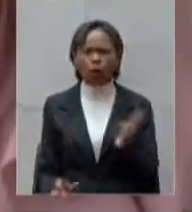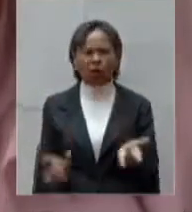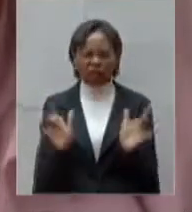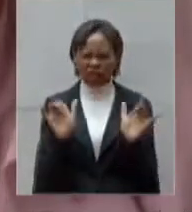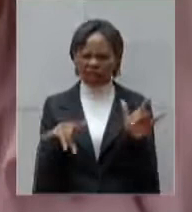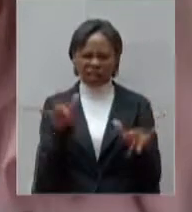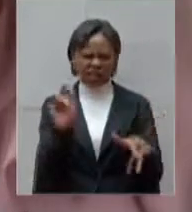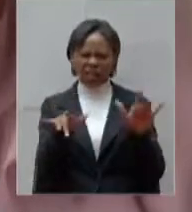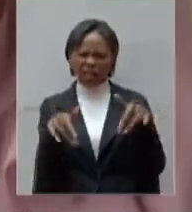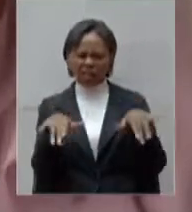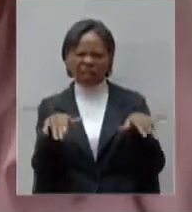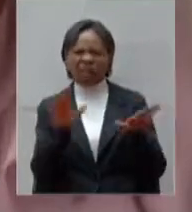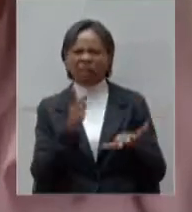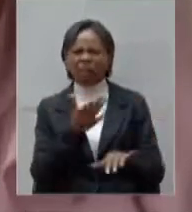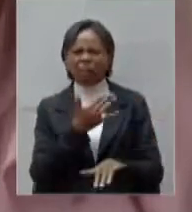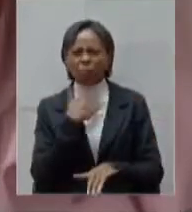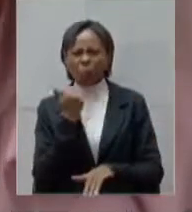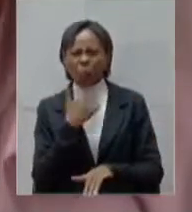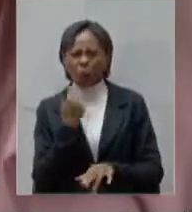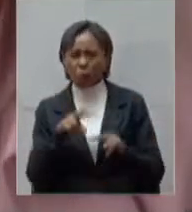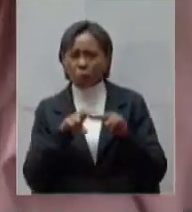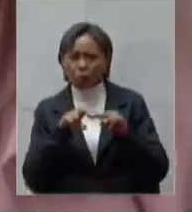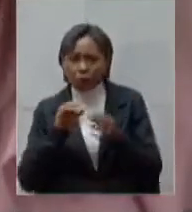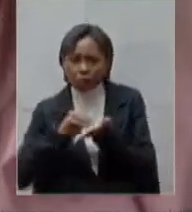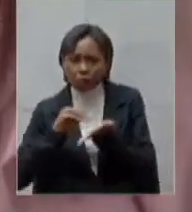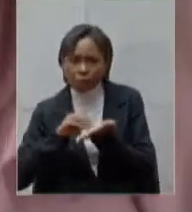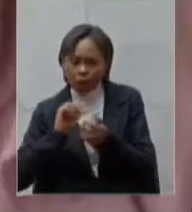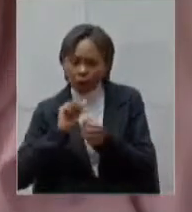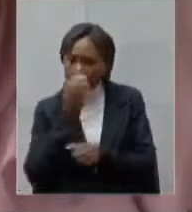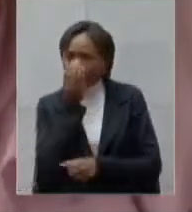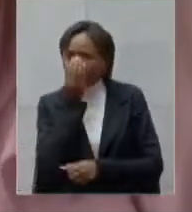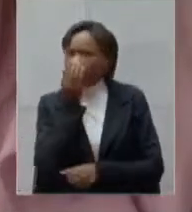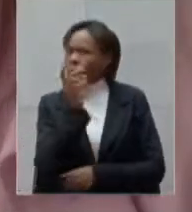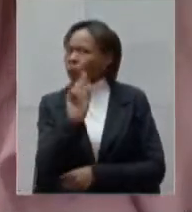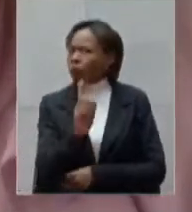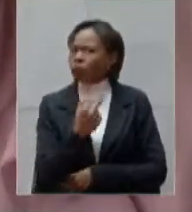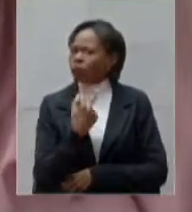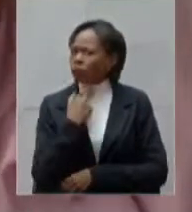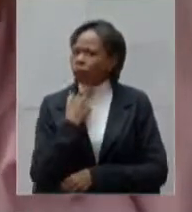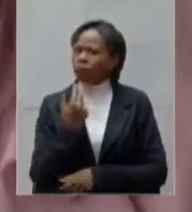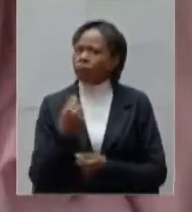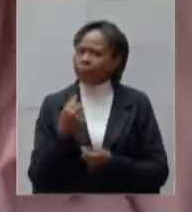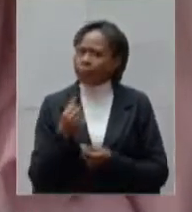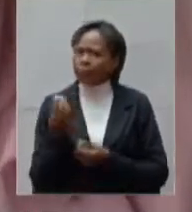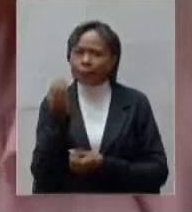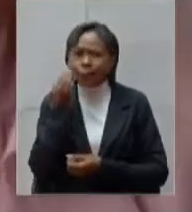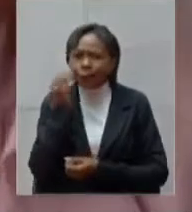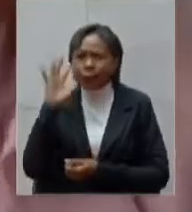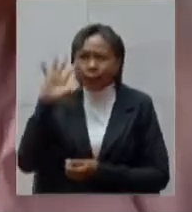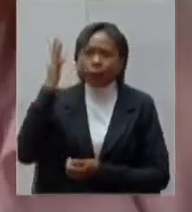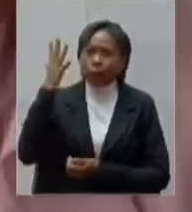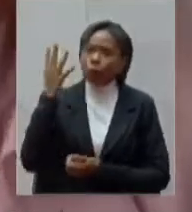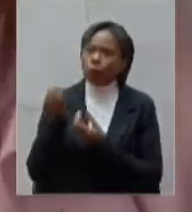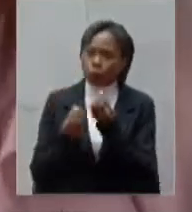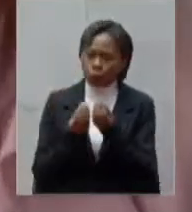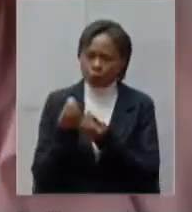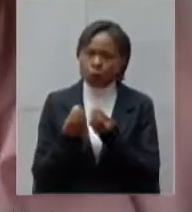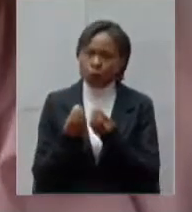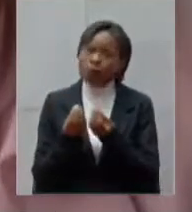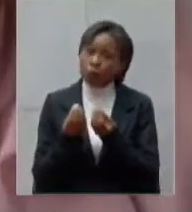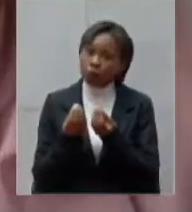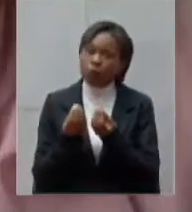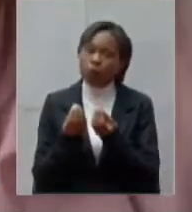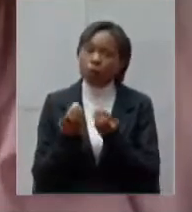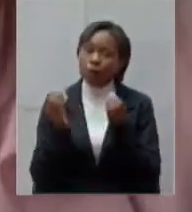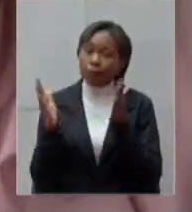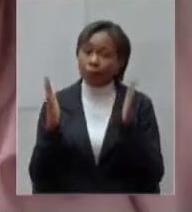por falta de respiradores nós temos que buscar soluções em meio a pandemia eu sempre